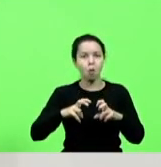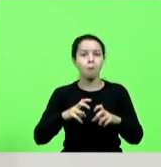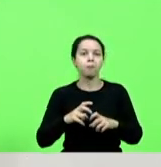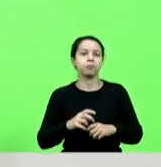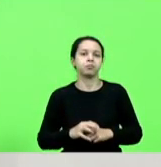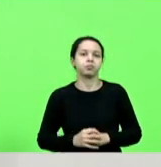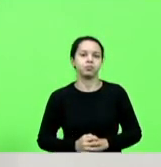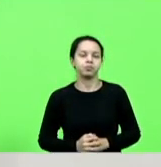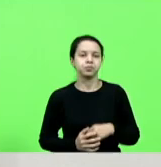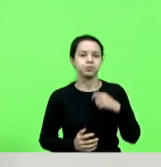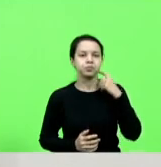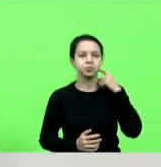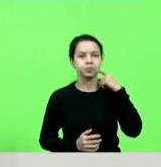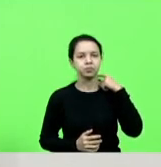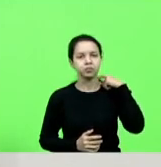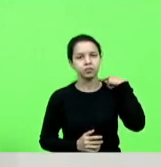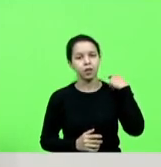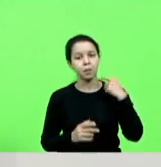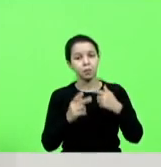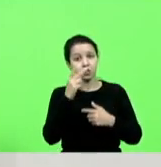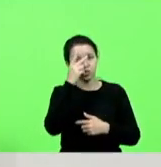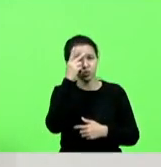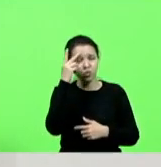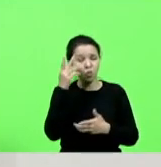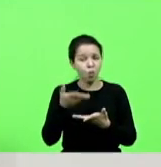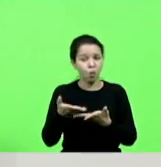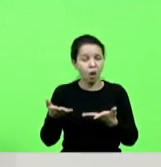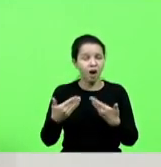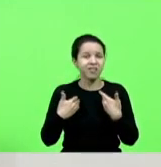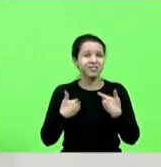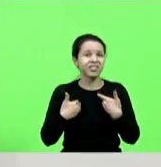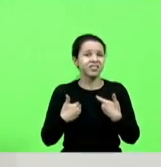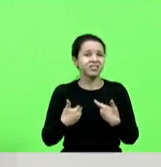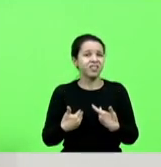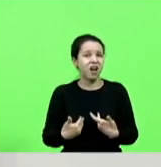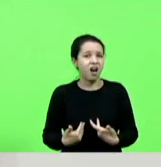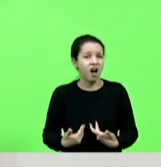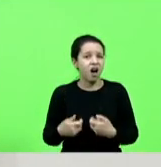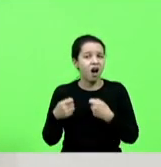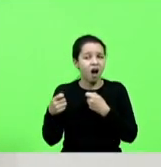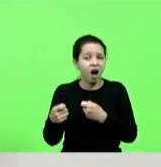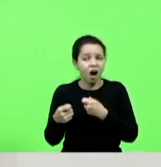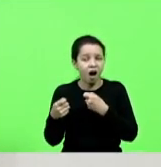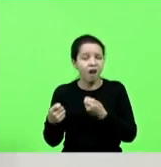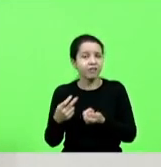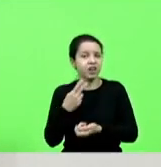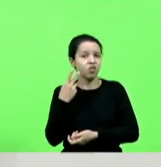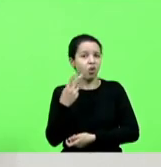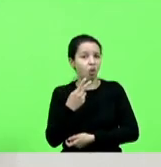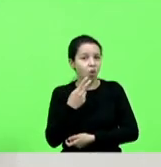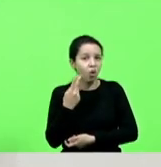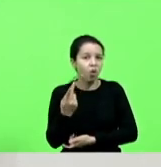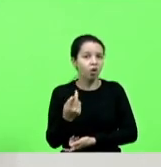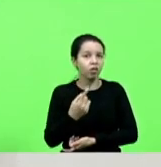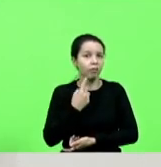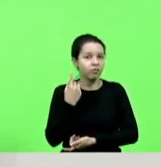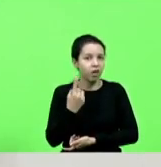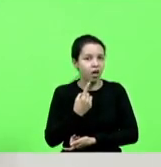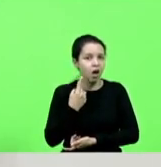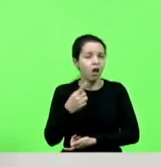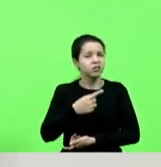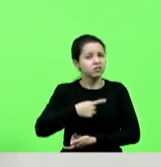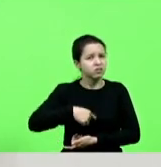o pessoal realmente já está cansado de provocar os vereadores os deputados a gente movimenta como tem que